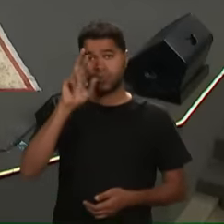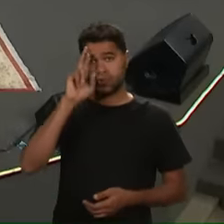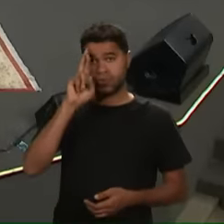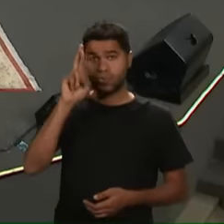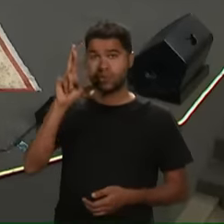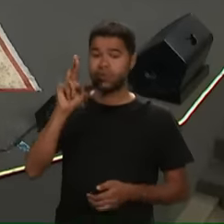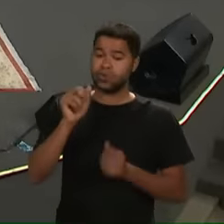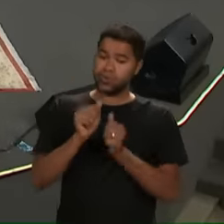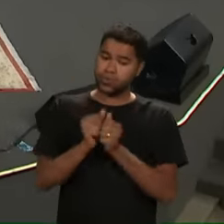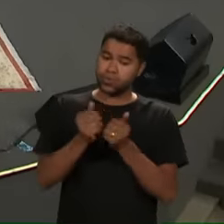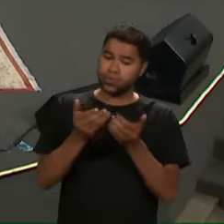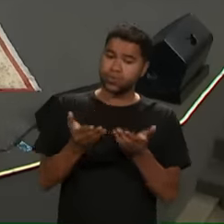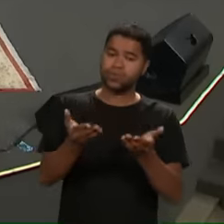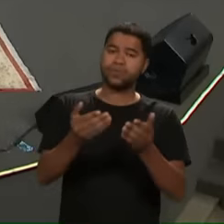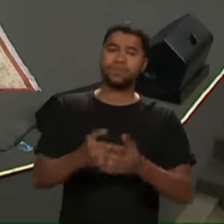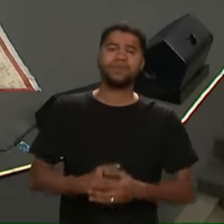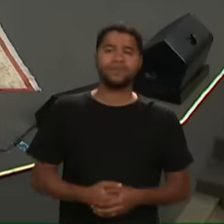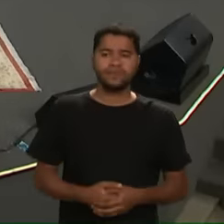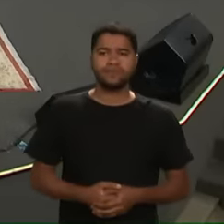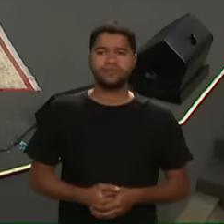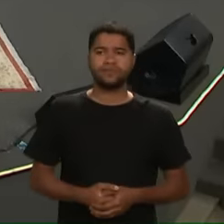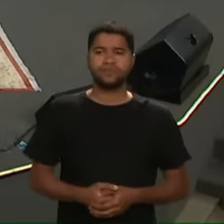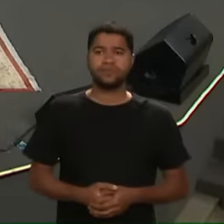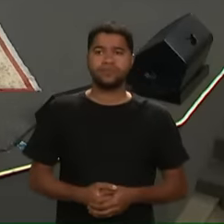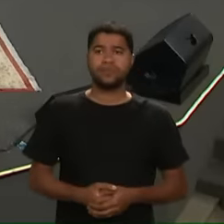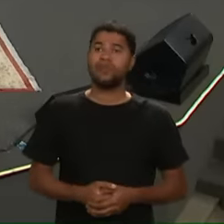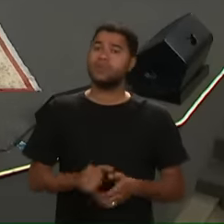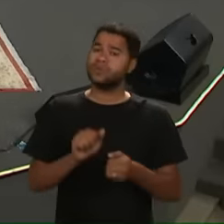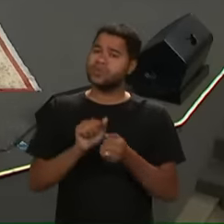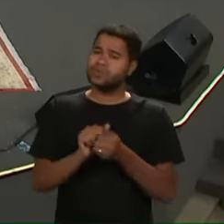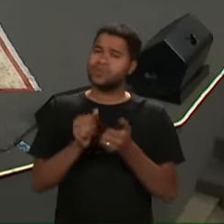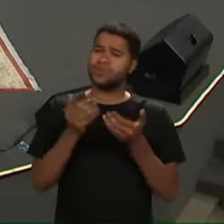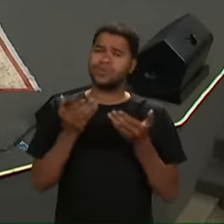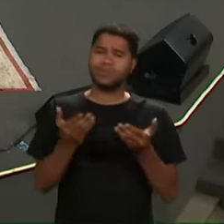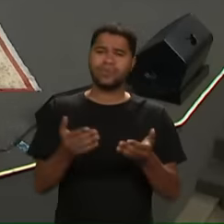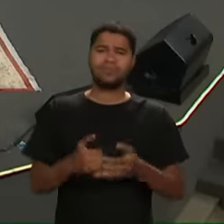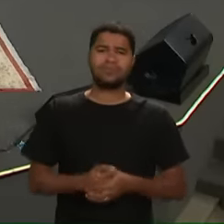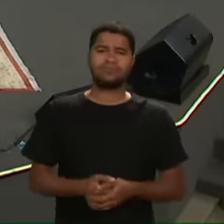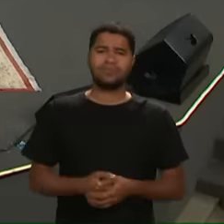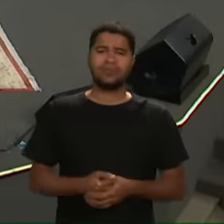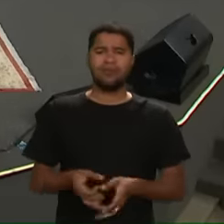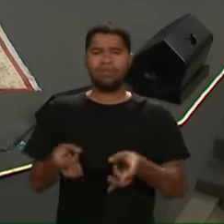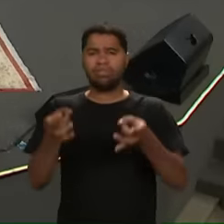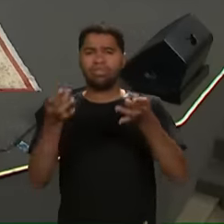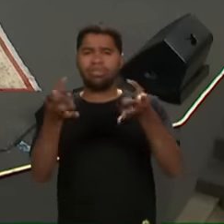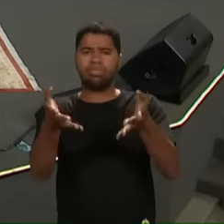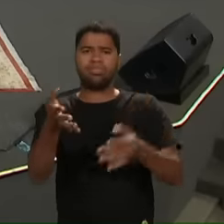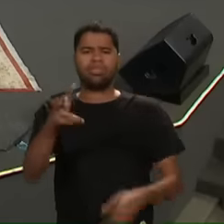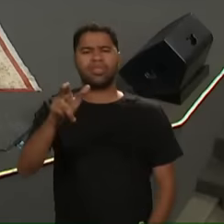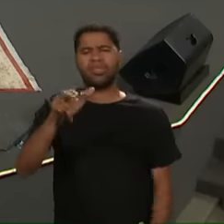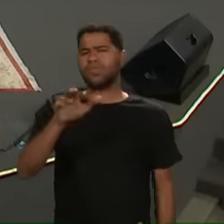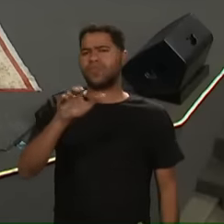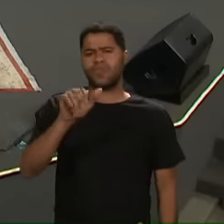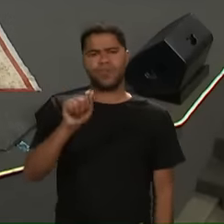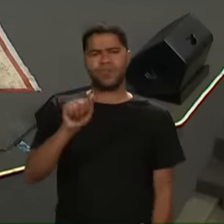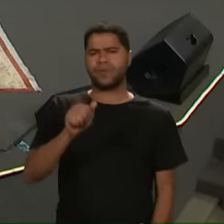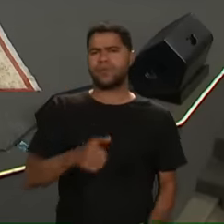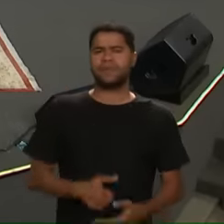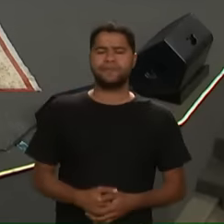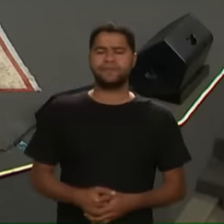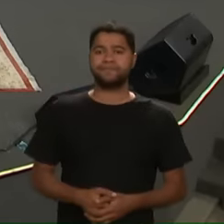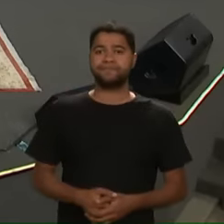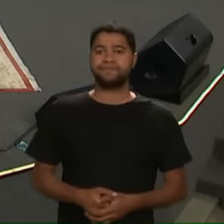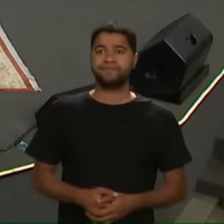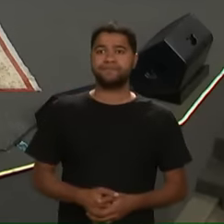Que vai Adiante De Ti Ele Será Contigo Não Te Deixará Nem Te Desamparará